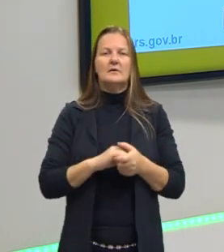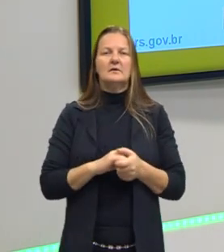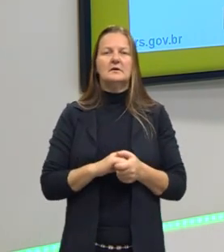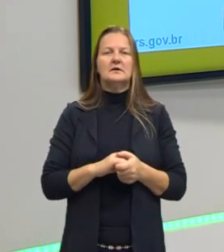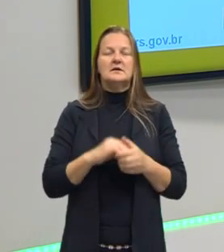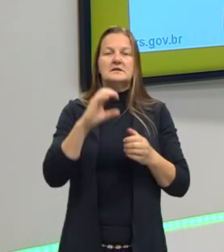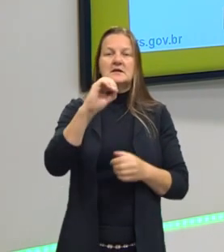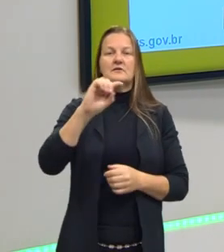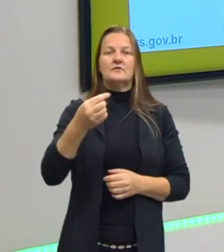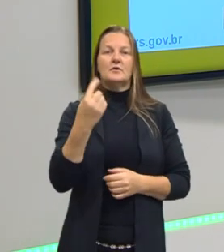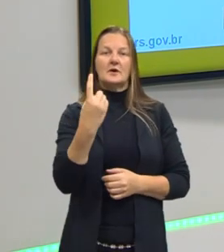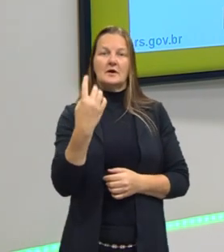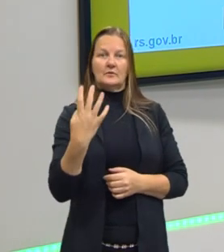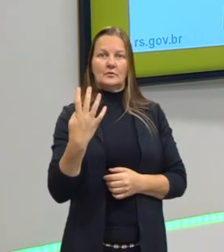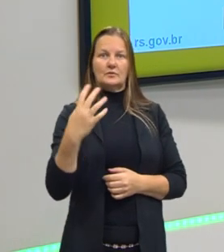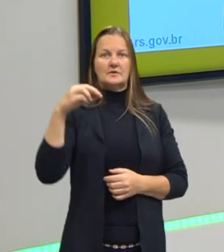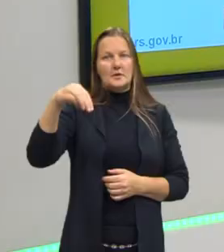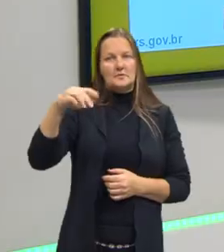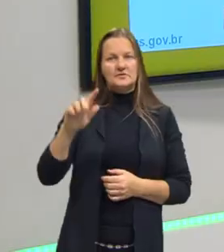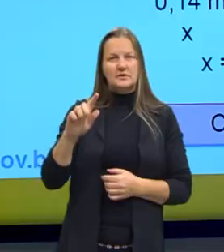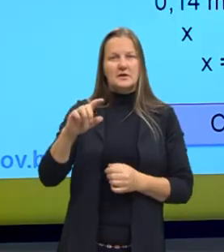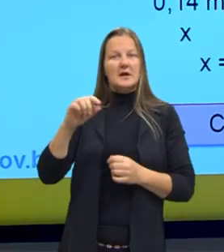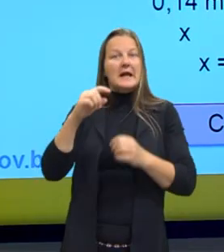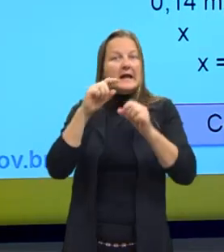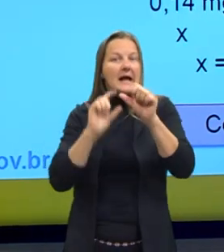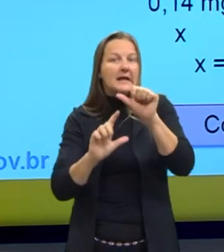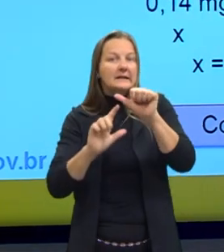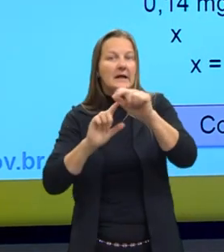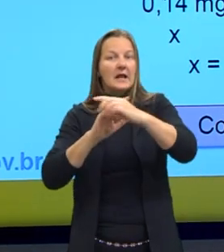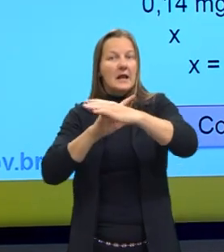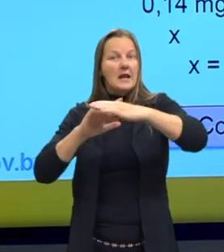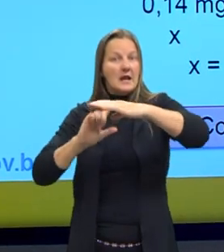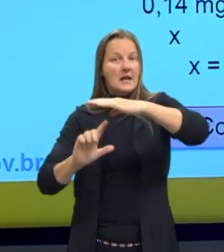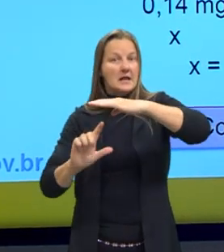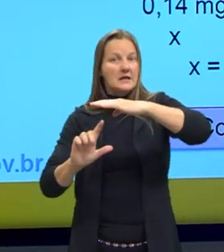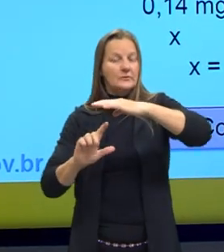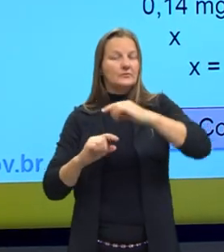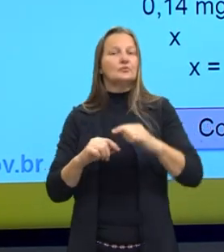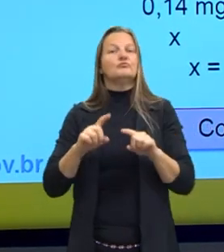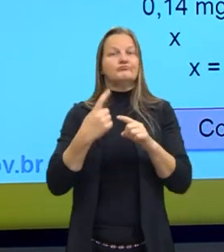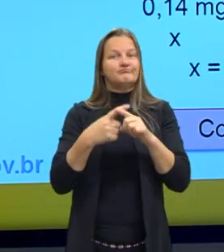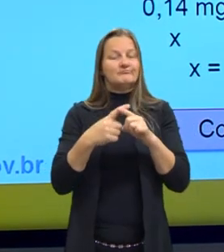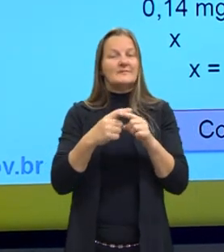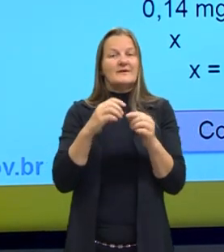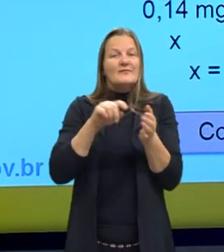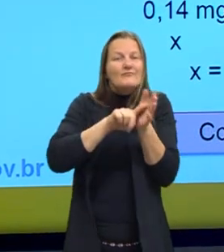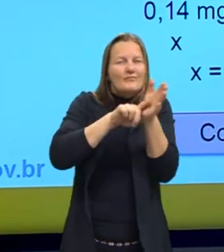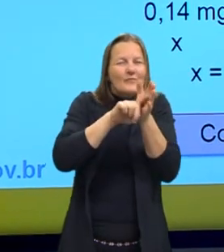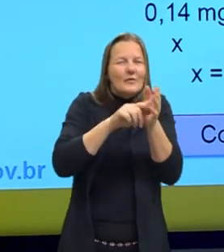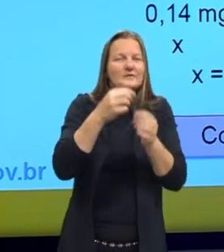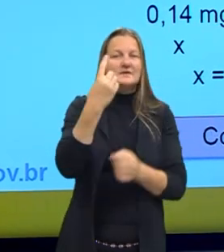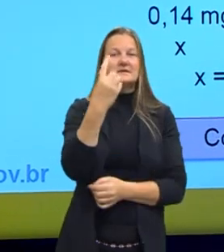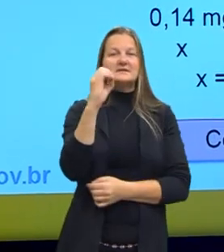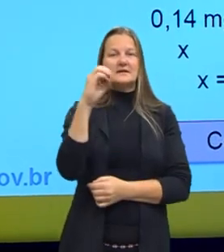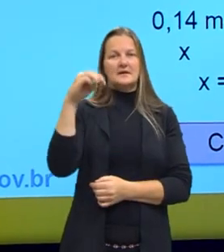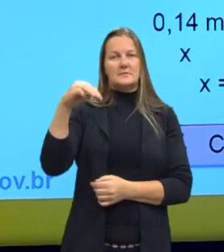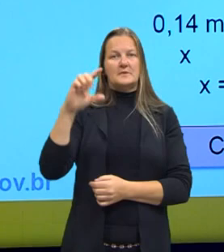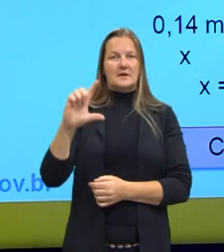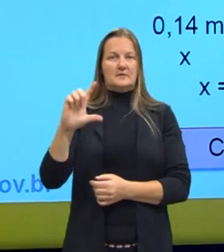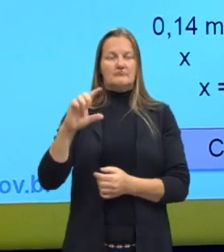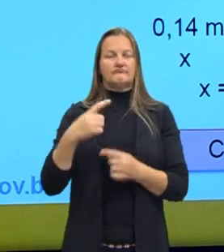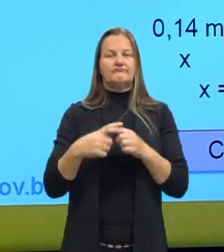0,14mg por litro e a minha amostra só tem 100ml. Então, eu preciso fazer essa